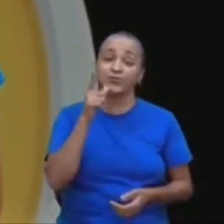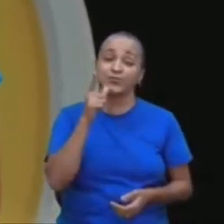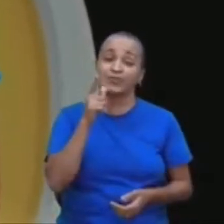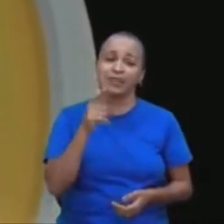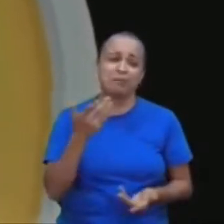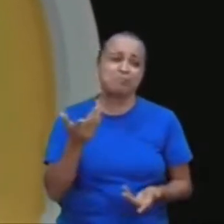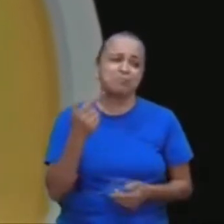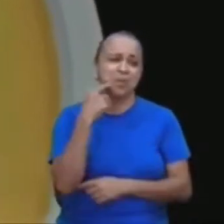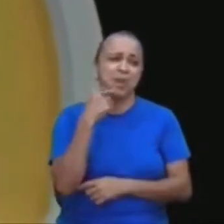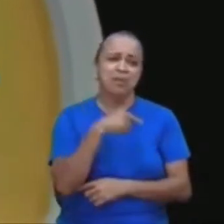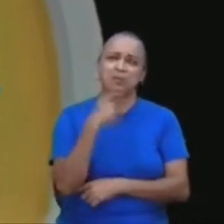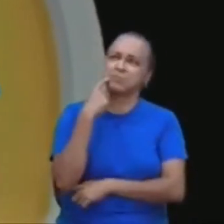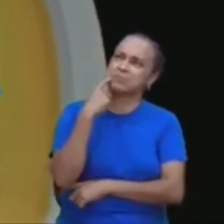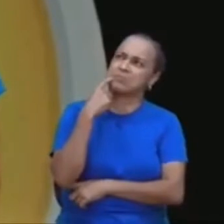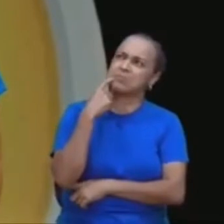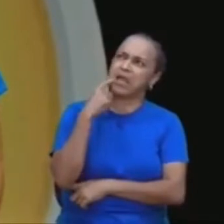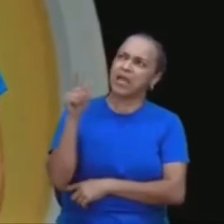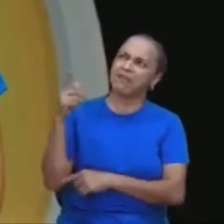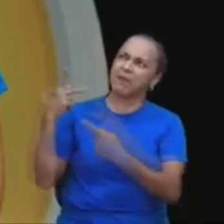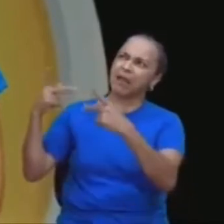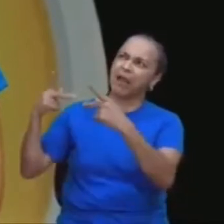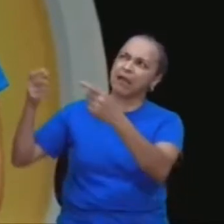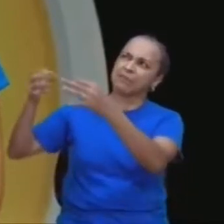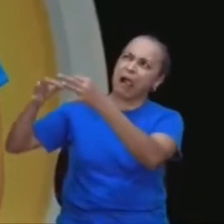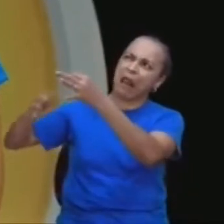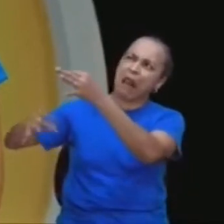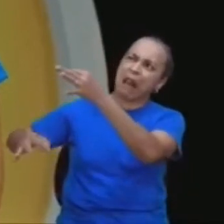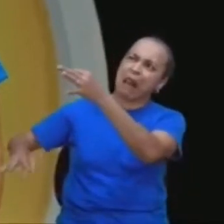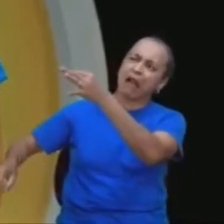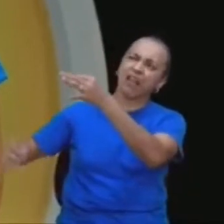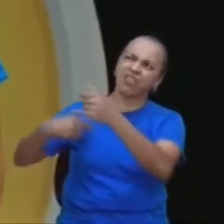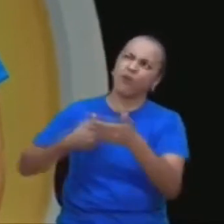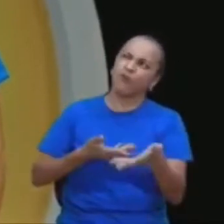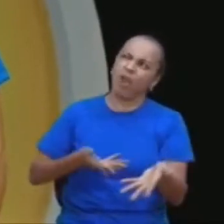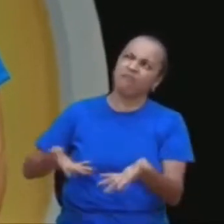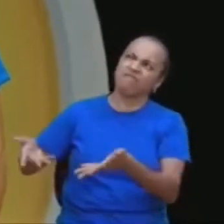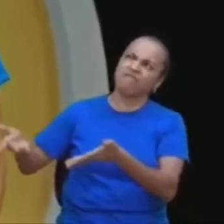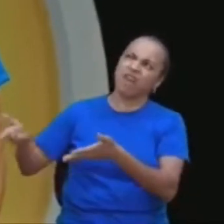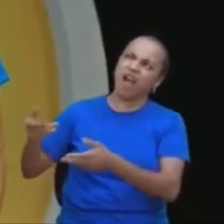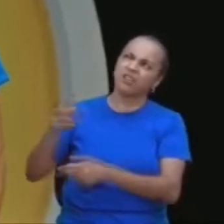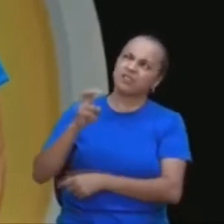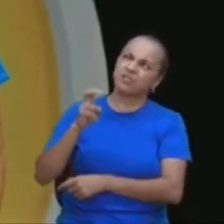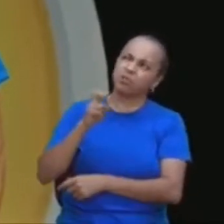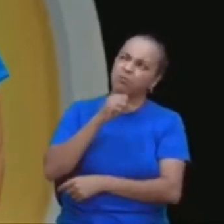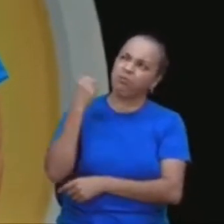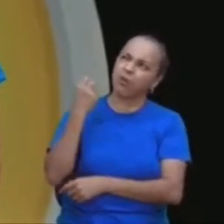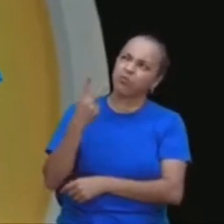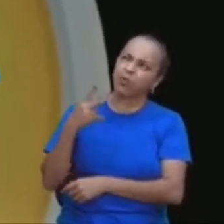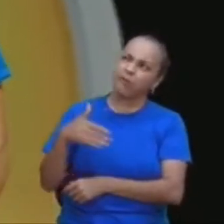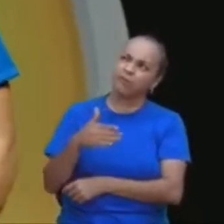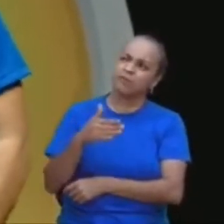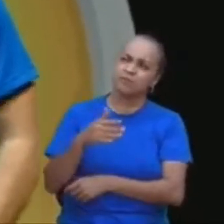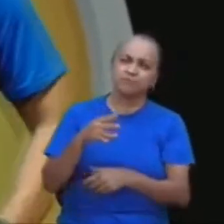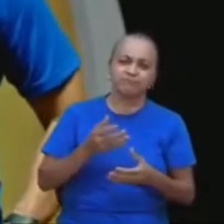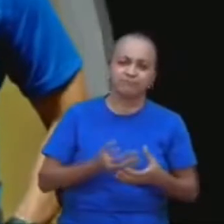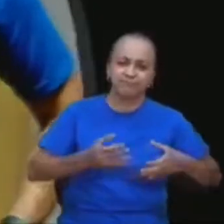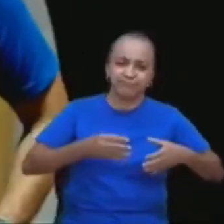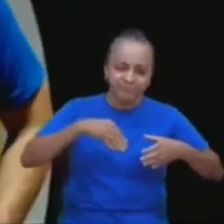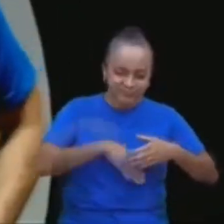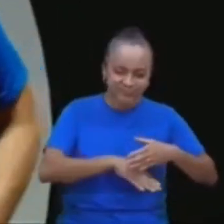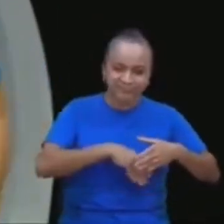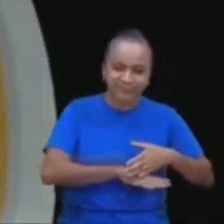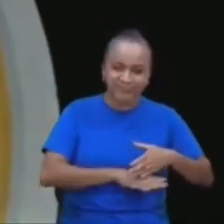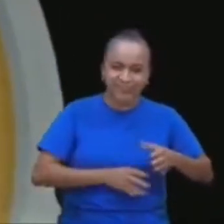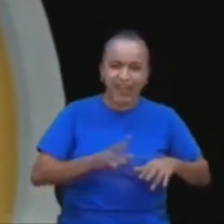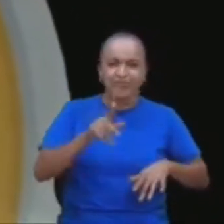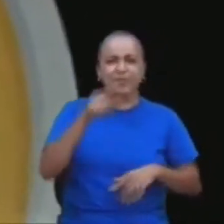sei lá, ele pensou, vai que o pregador, prega muito, aí levou a merenda, cinco pães, e dois peixinhos, quando você pensa peixinho, você pensa